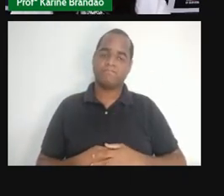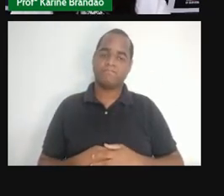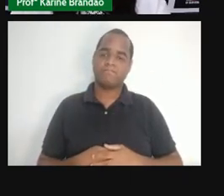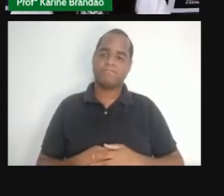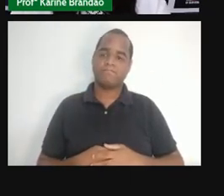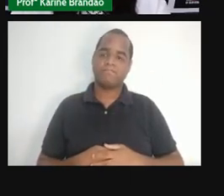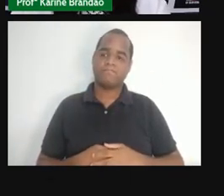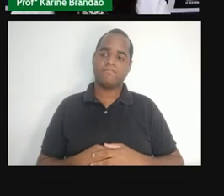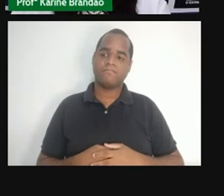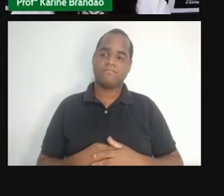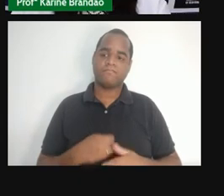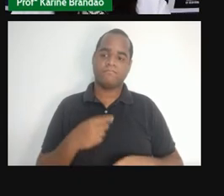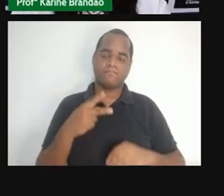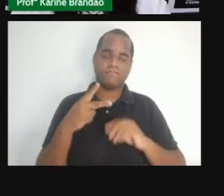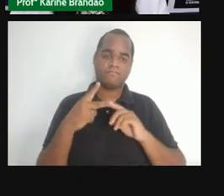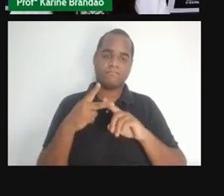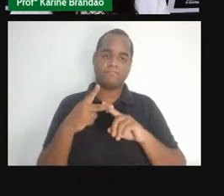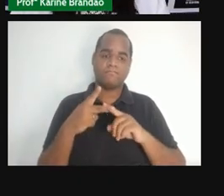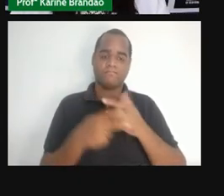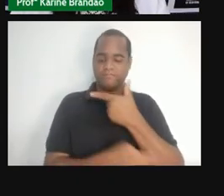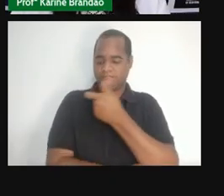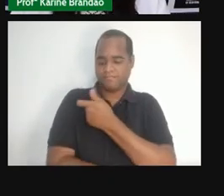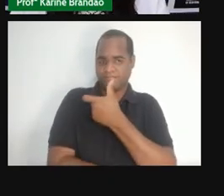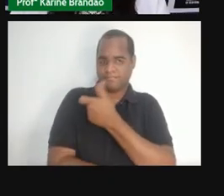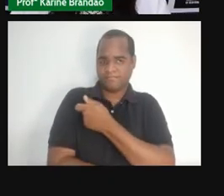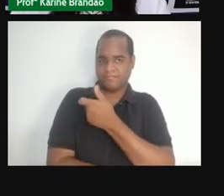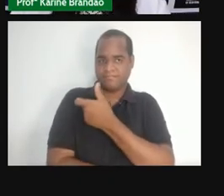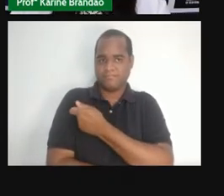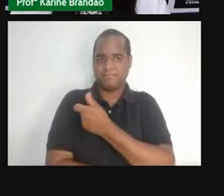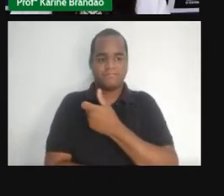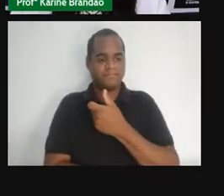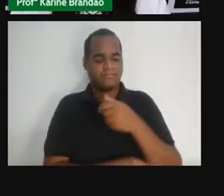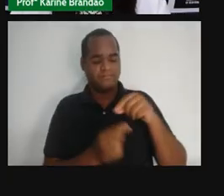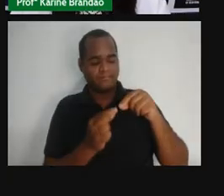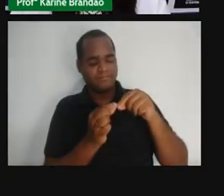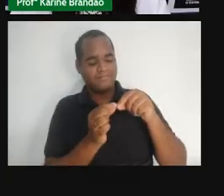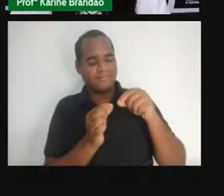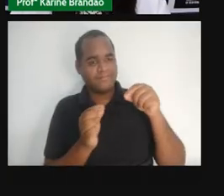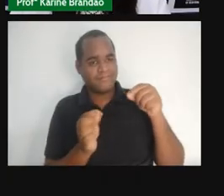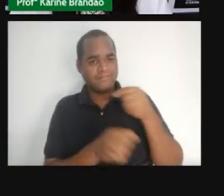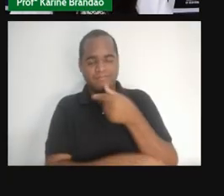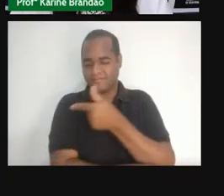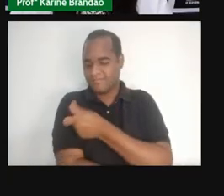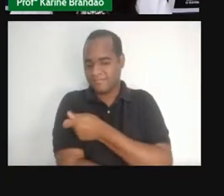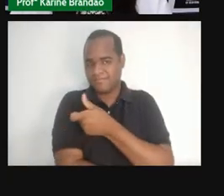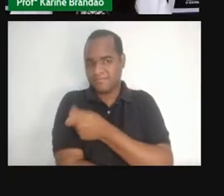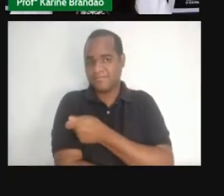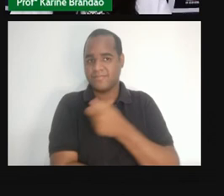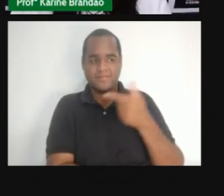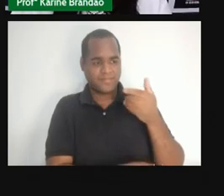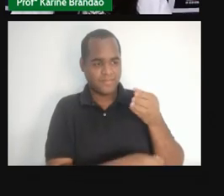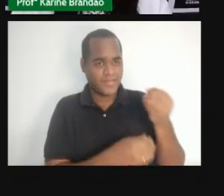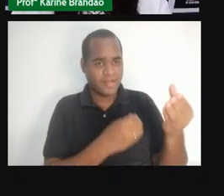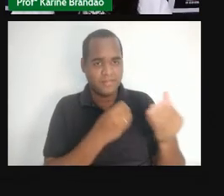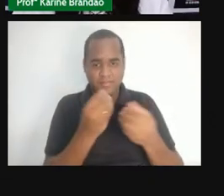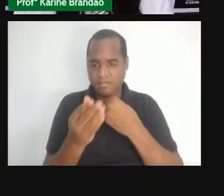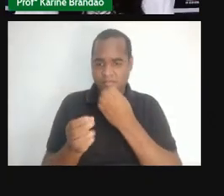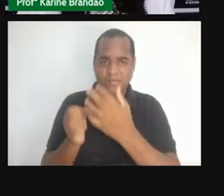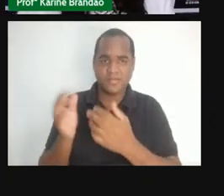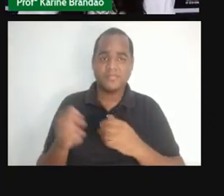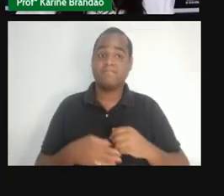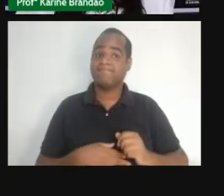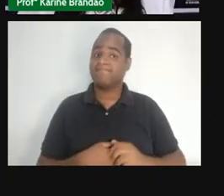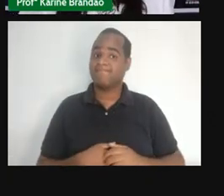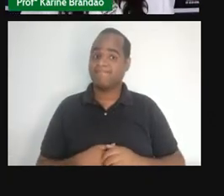camisinha em toda relação sexual. Isso previne? Sim, né? Nunca compartilhar seringas.